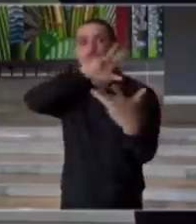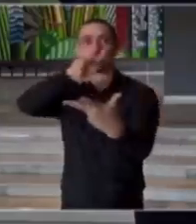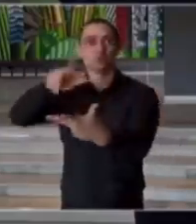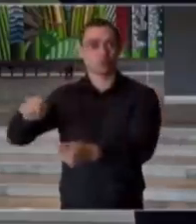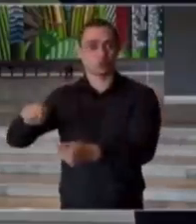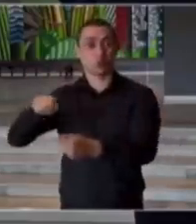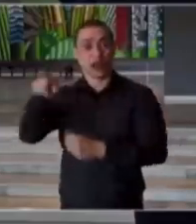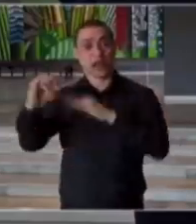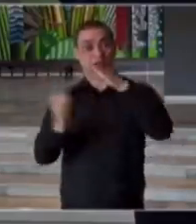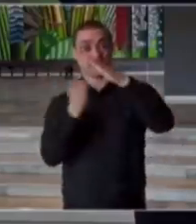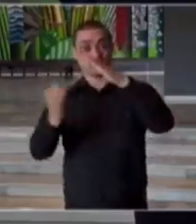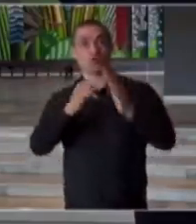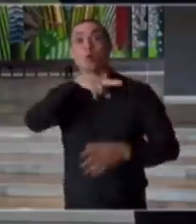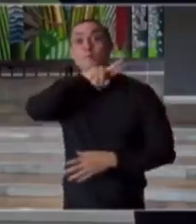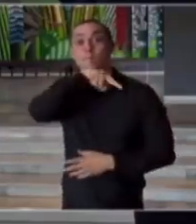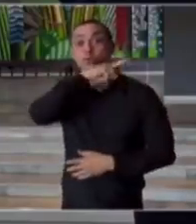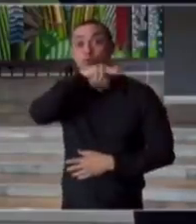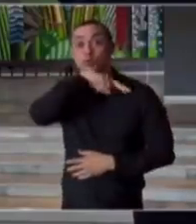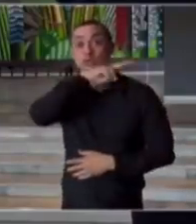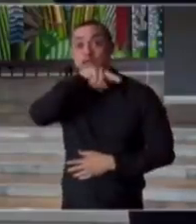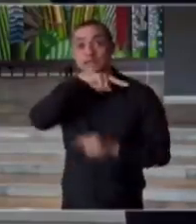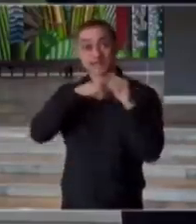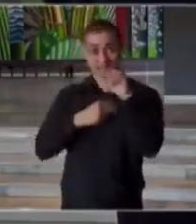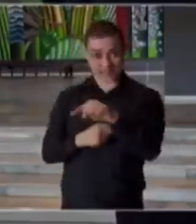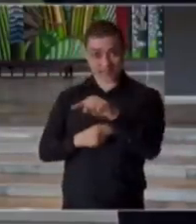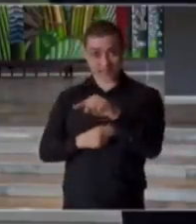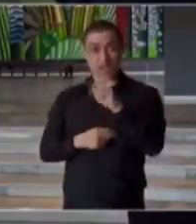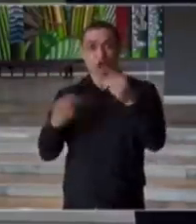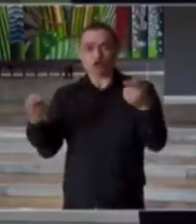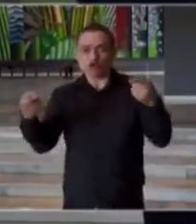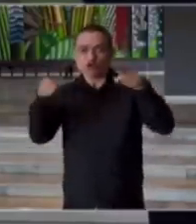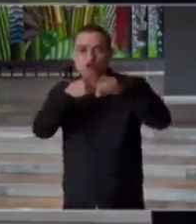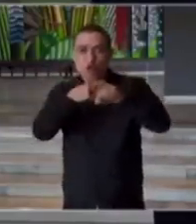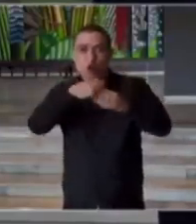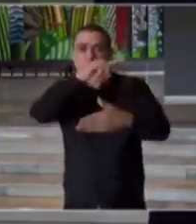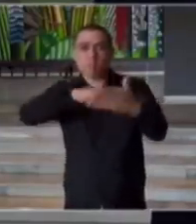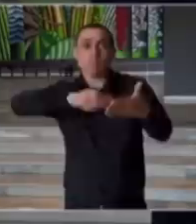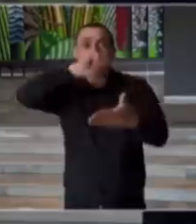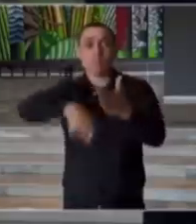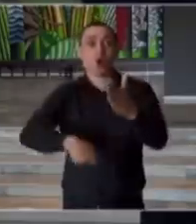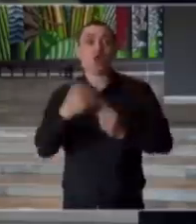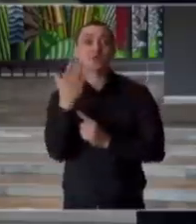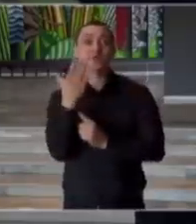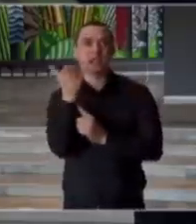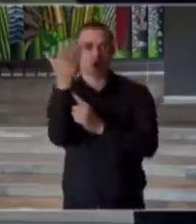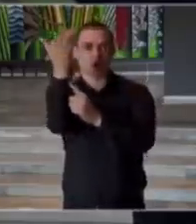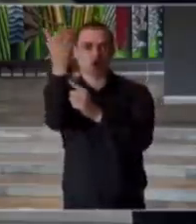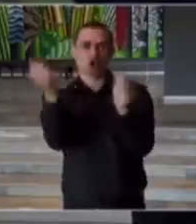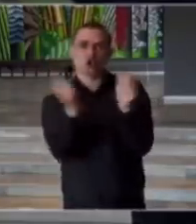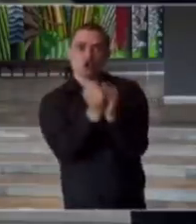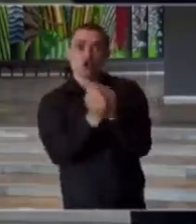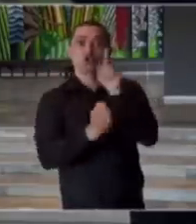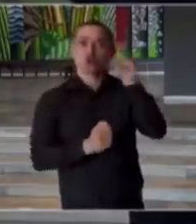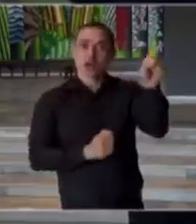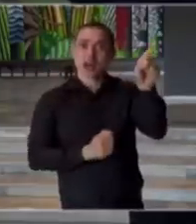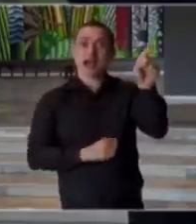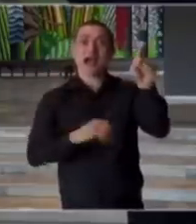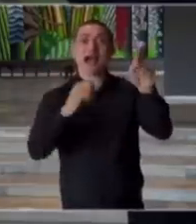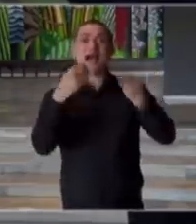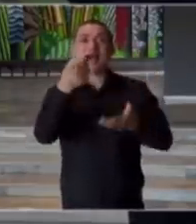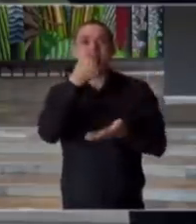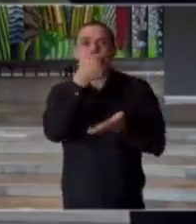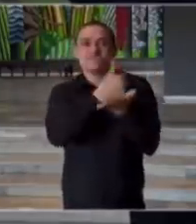O Instituto Butantan fechou o acordo de tecnologia com a gigante